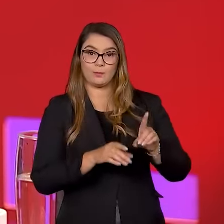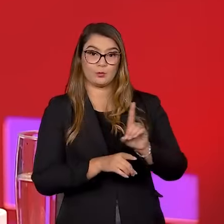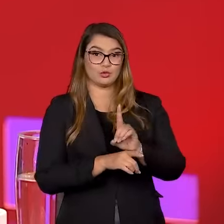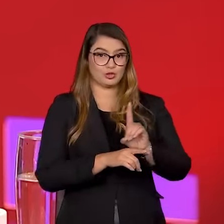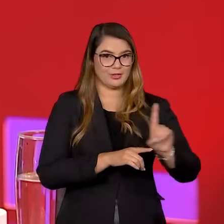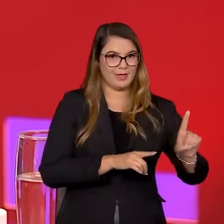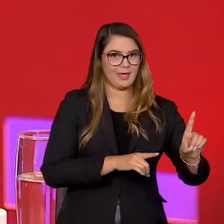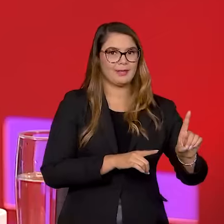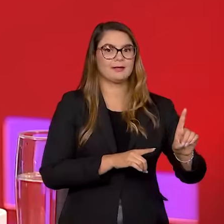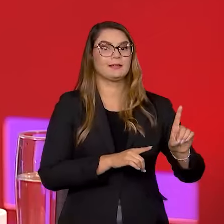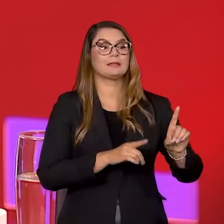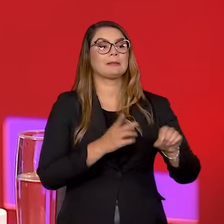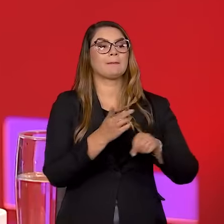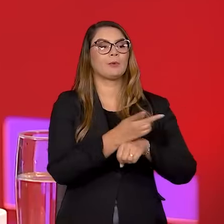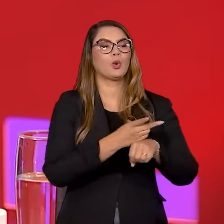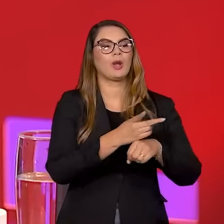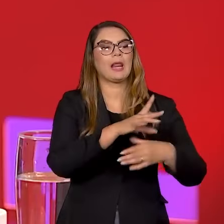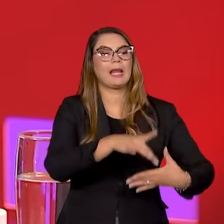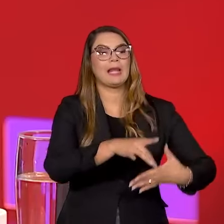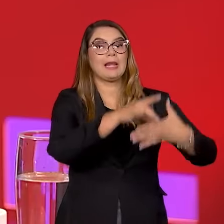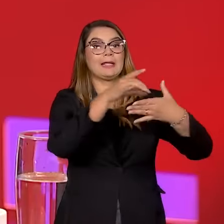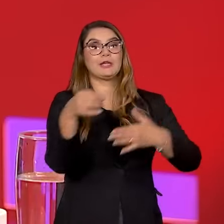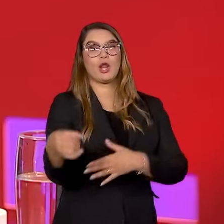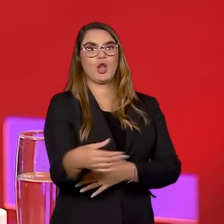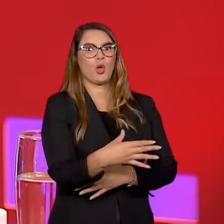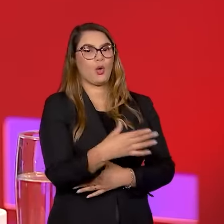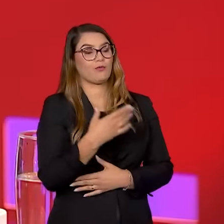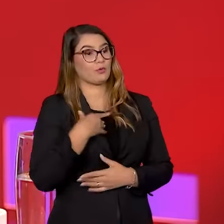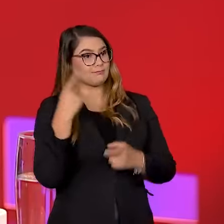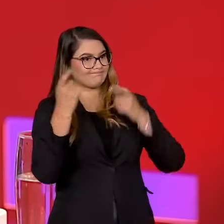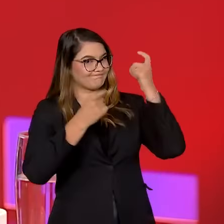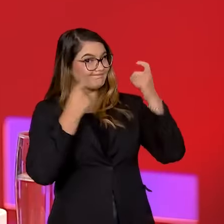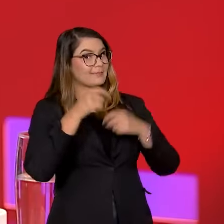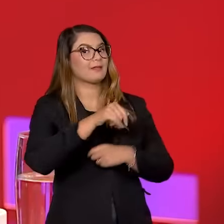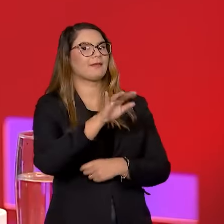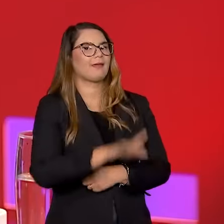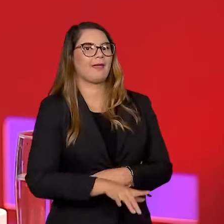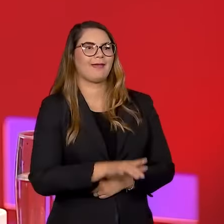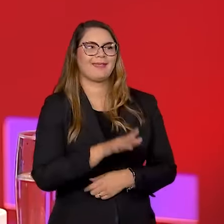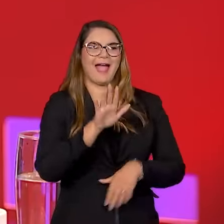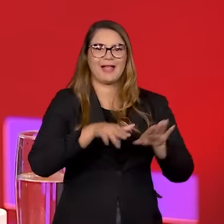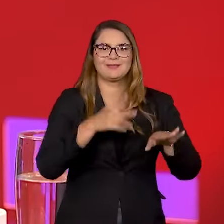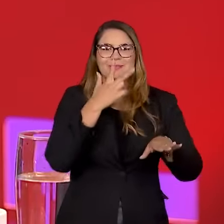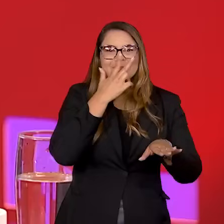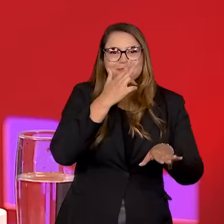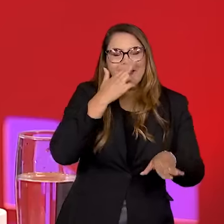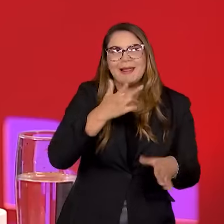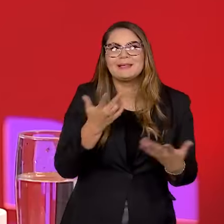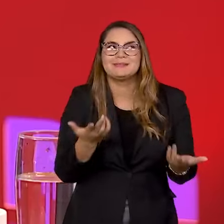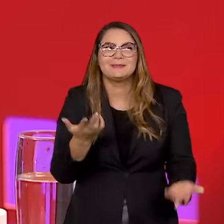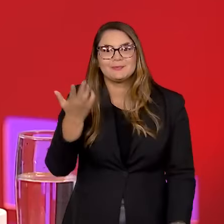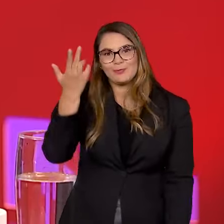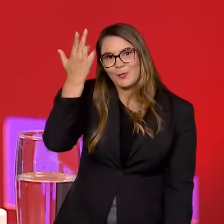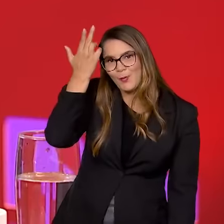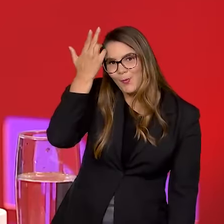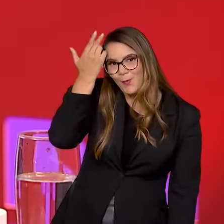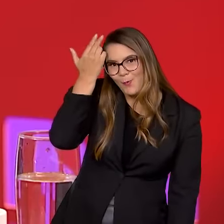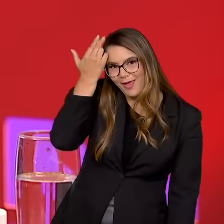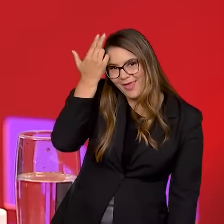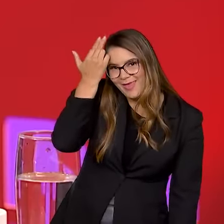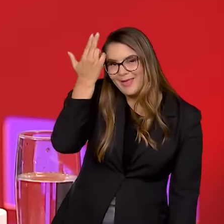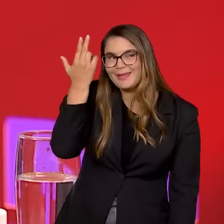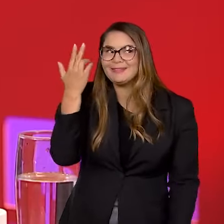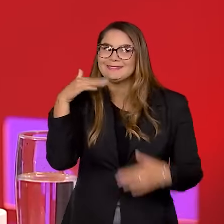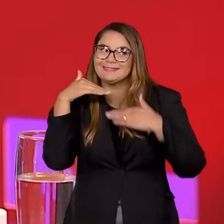liderança. Nós temos que tomar cuidado, né? Quem vai ser essa liderança? Porque, às vezes, o sujeito vai ter cara de, digamos assim, de coelho, né? Mas,